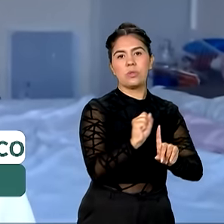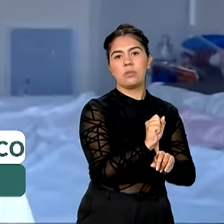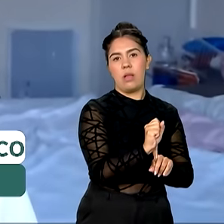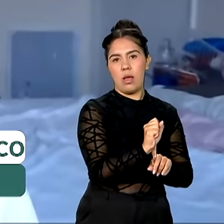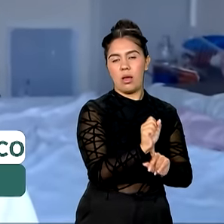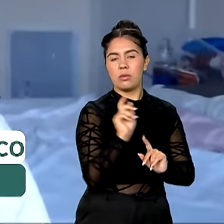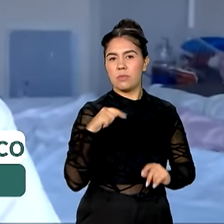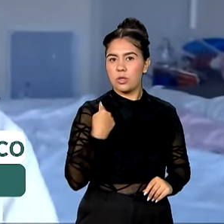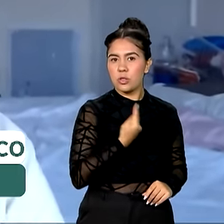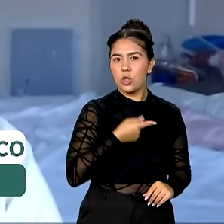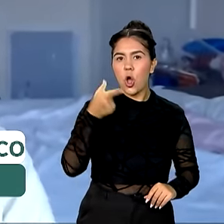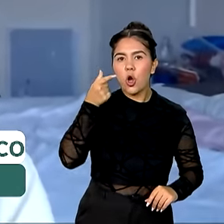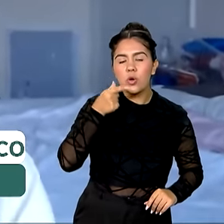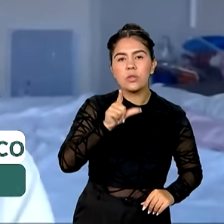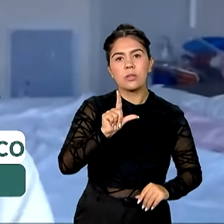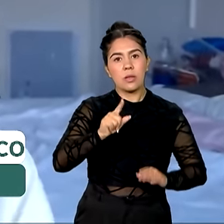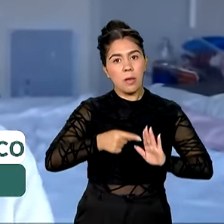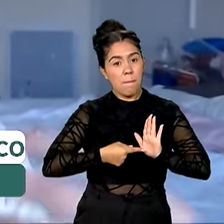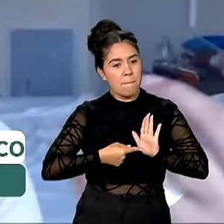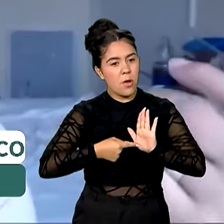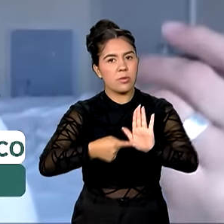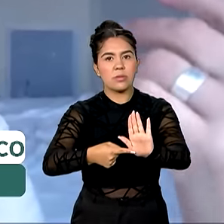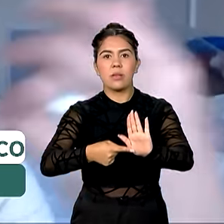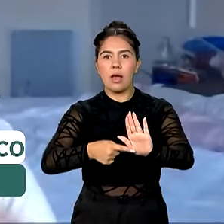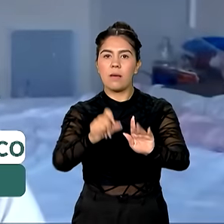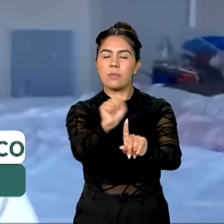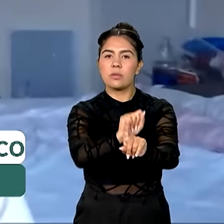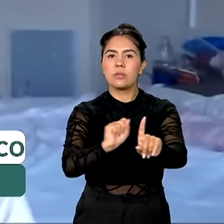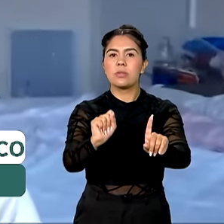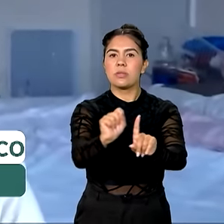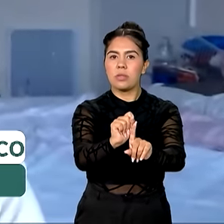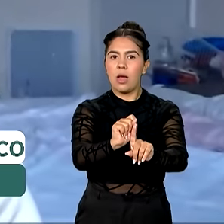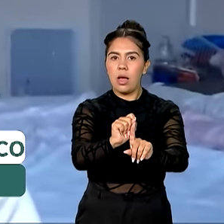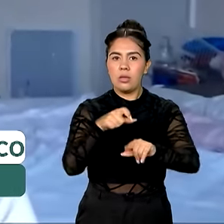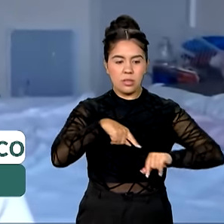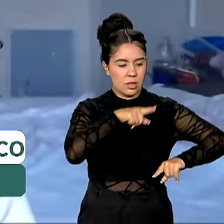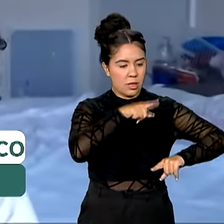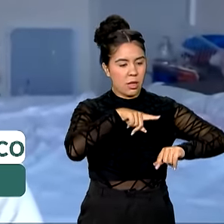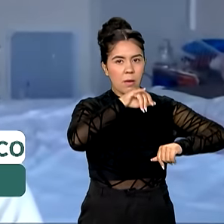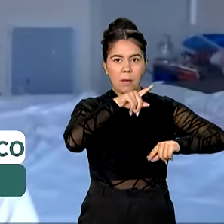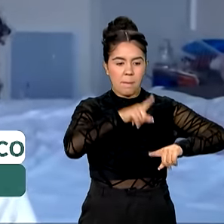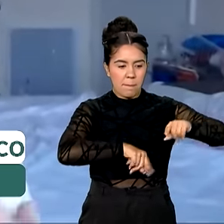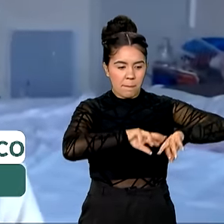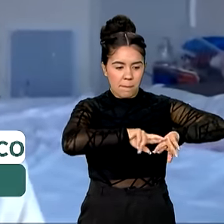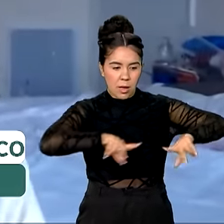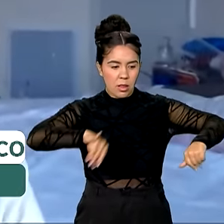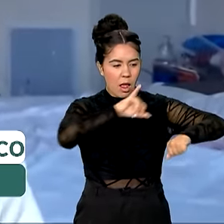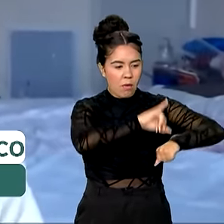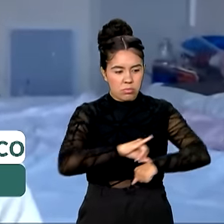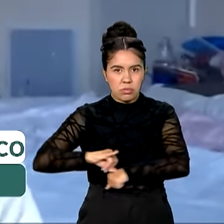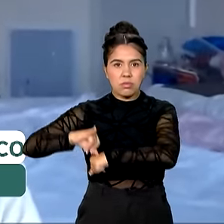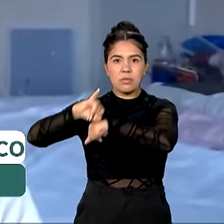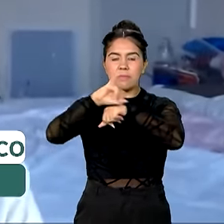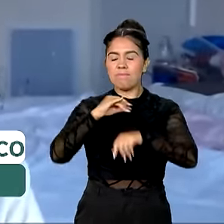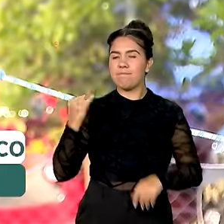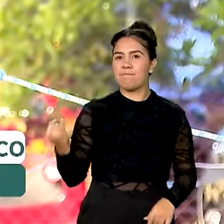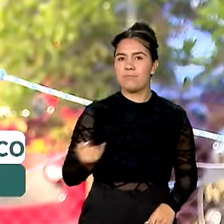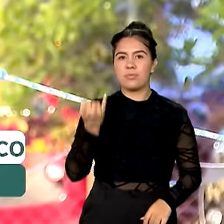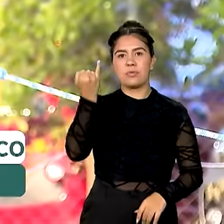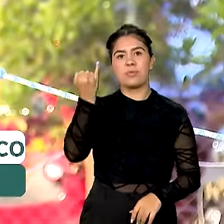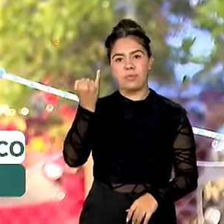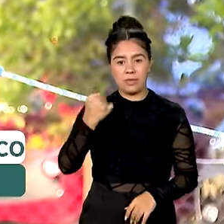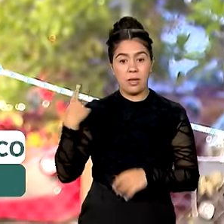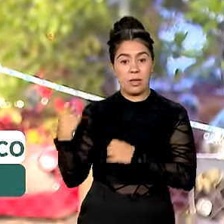comunicar para a sociedade a importância desses acervos e o que a gente faz dentro dos muros da instituição.